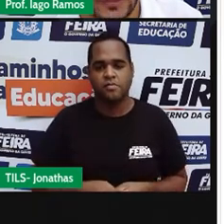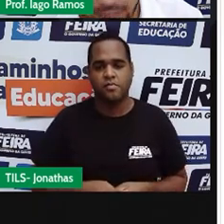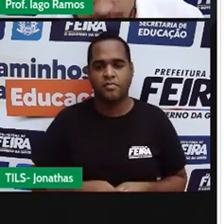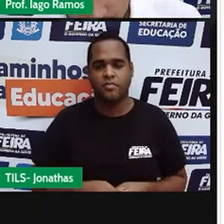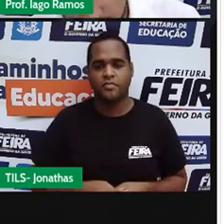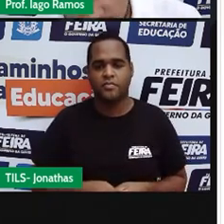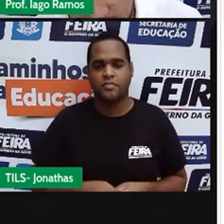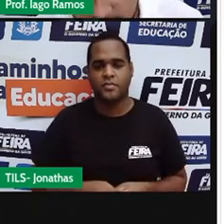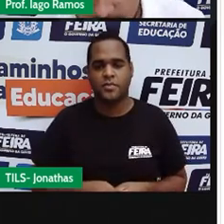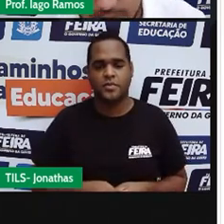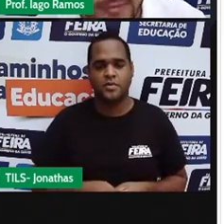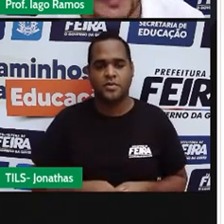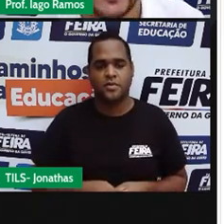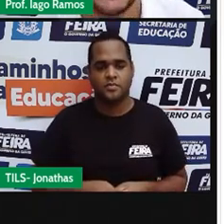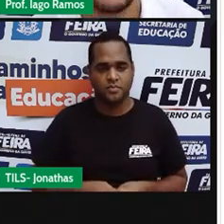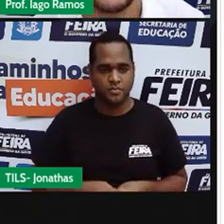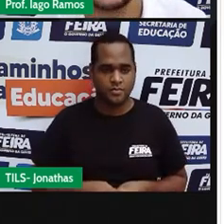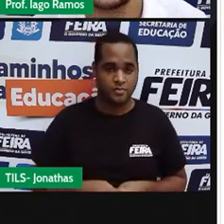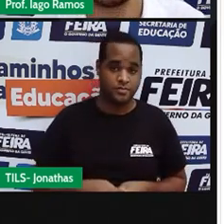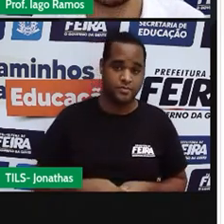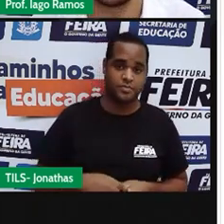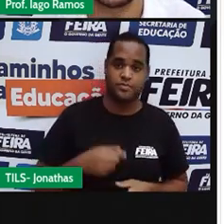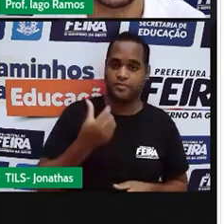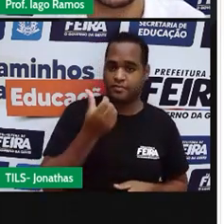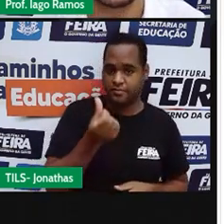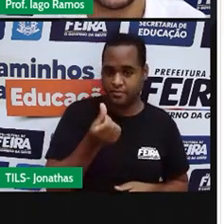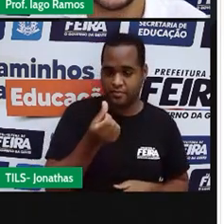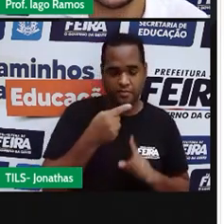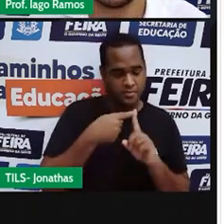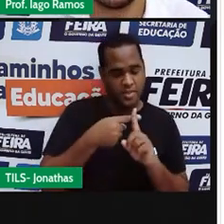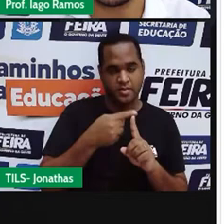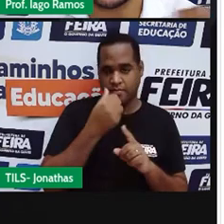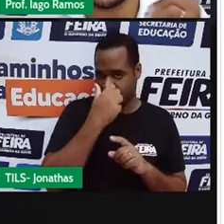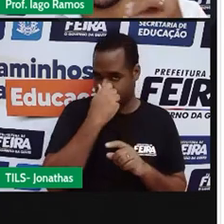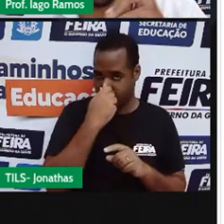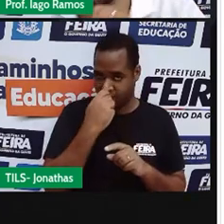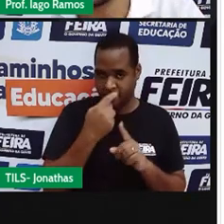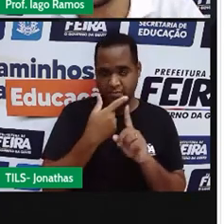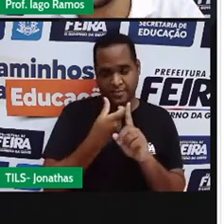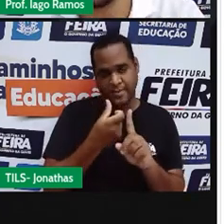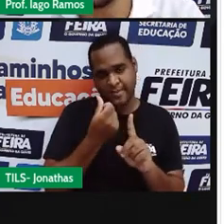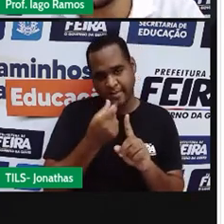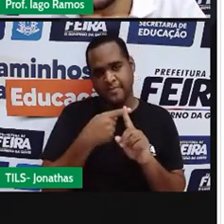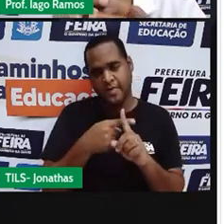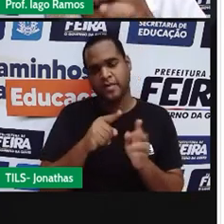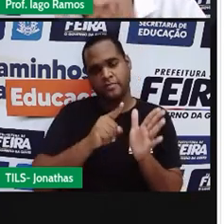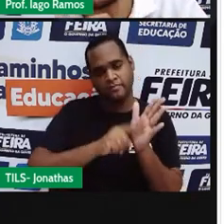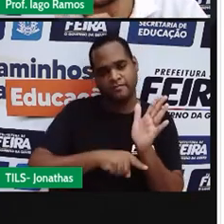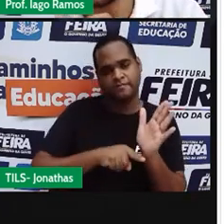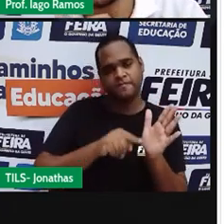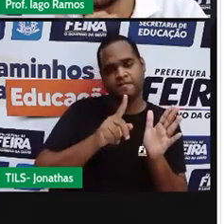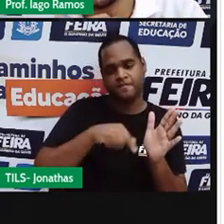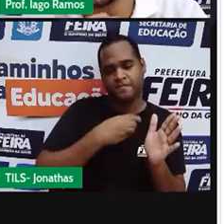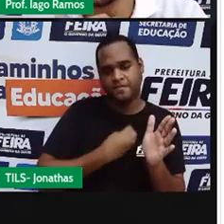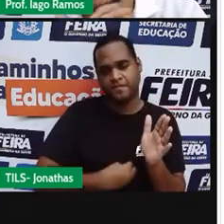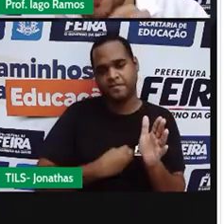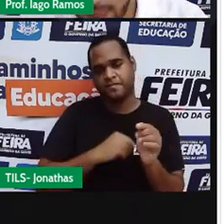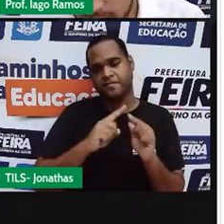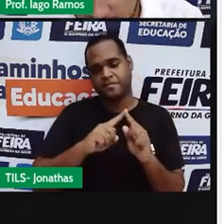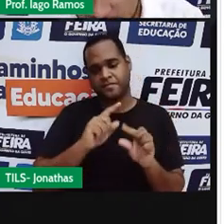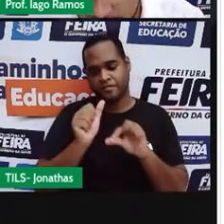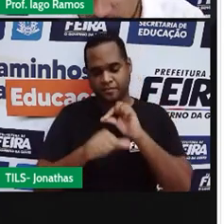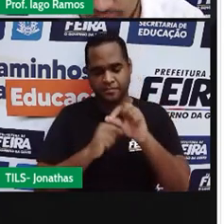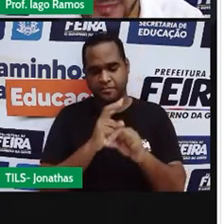Isso aqui vai virar 6 positivo, subtrair positivo, pensa no oposto,